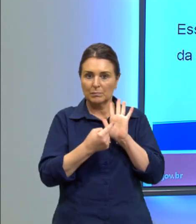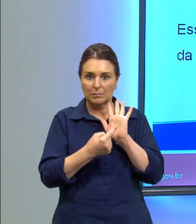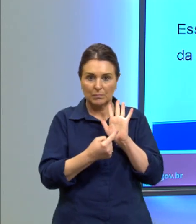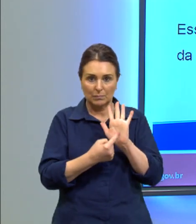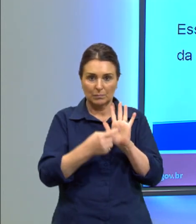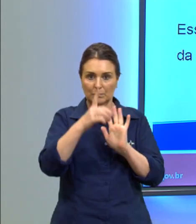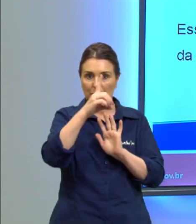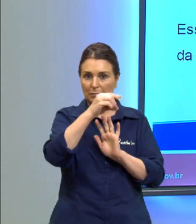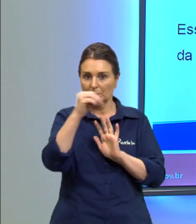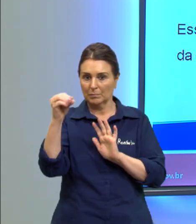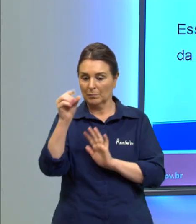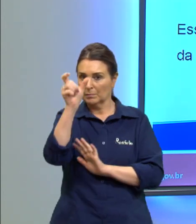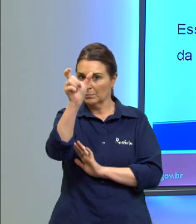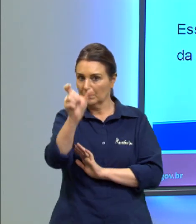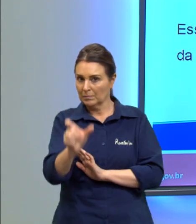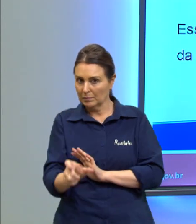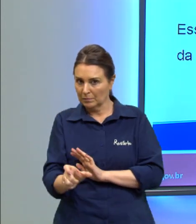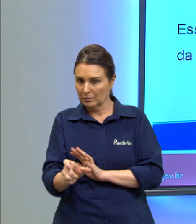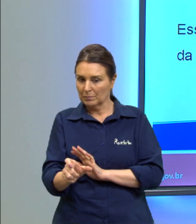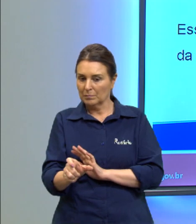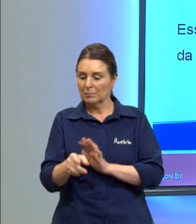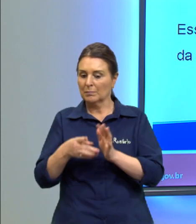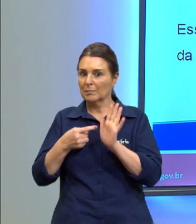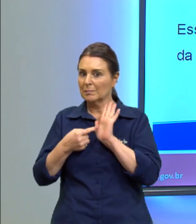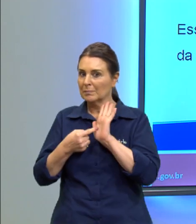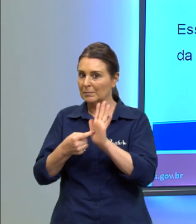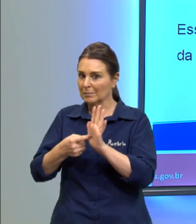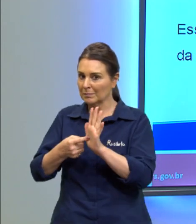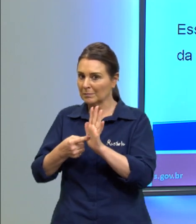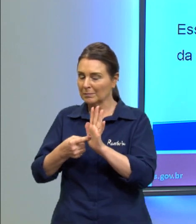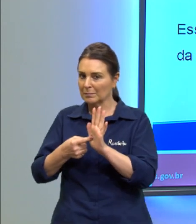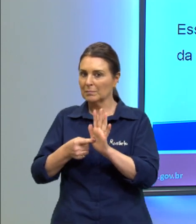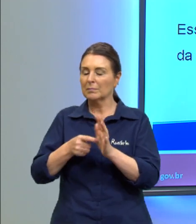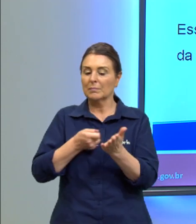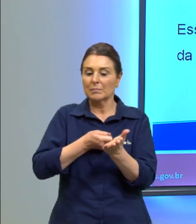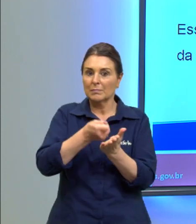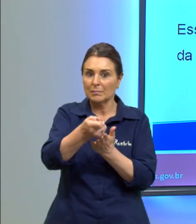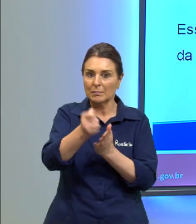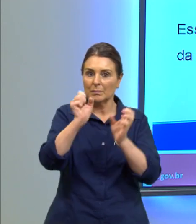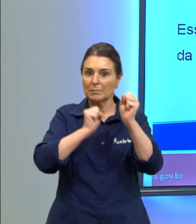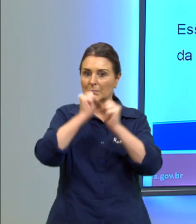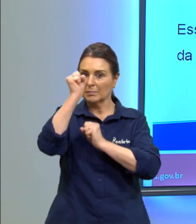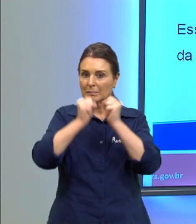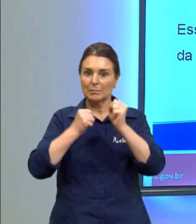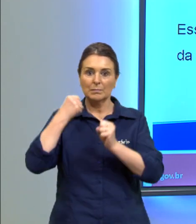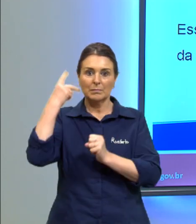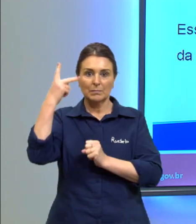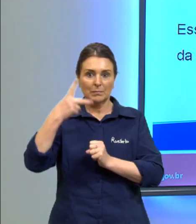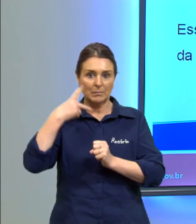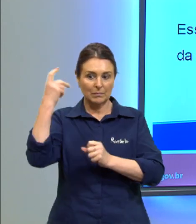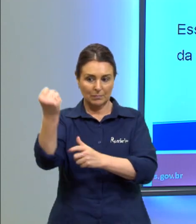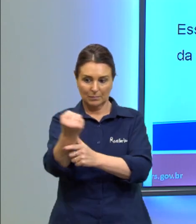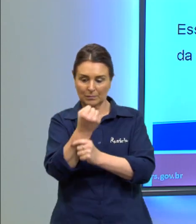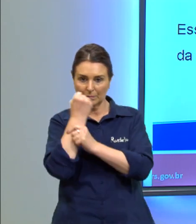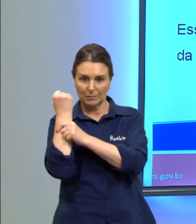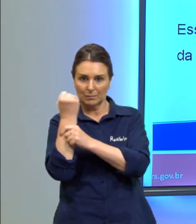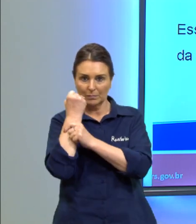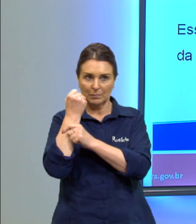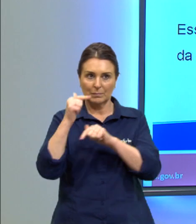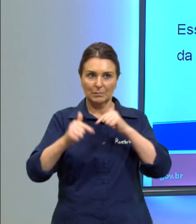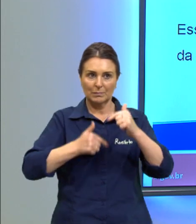funcionários norteará as ações da empresa na política de segurança no trabalho